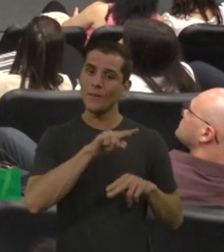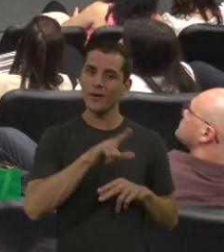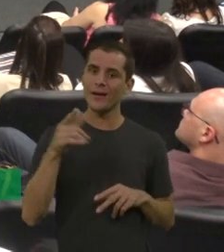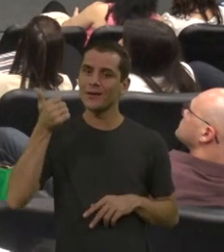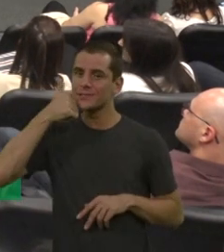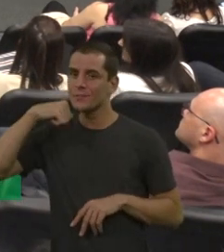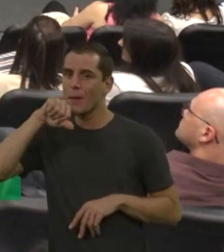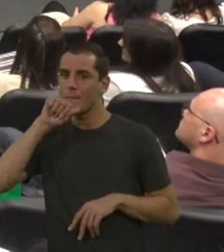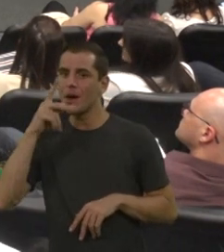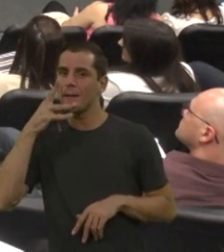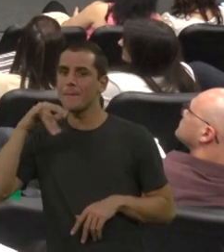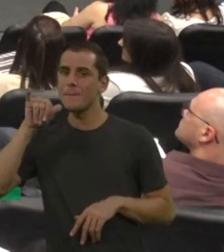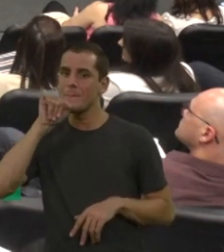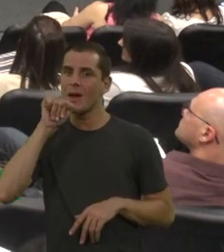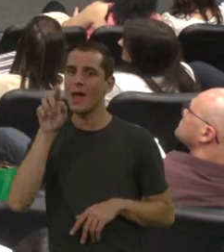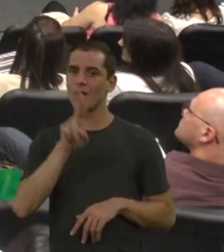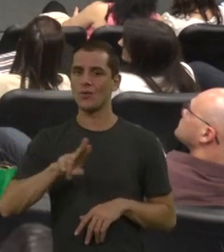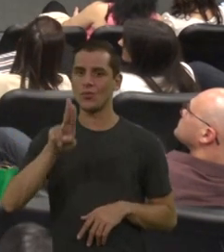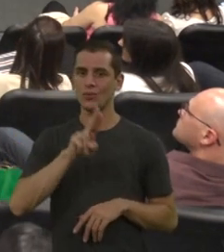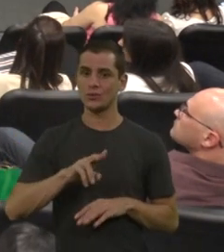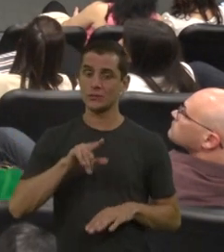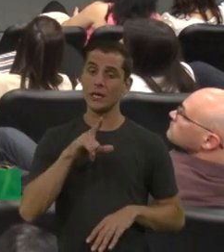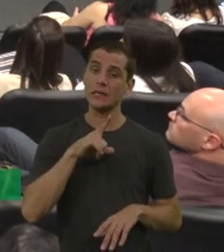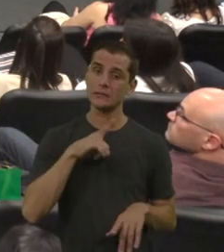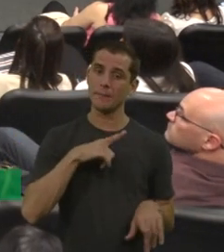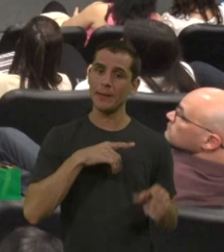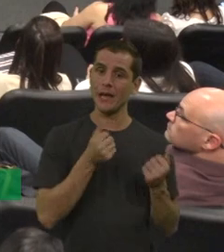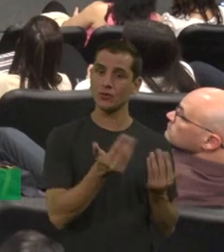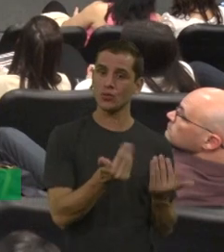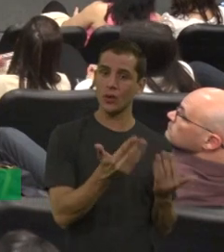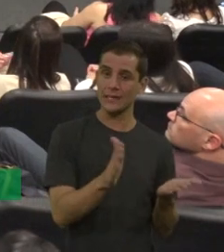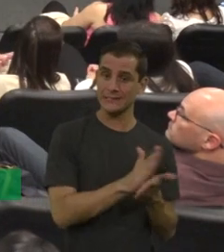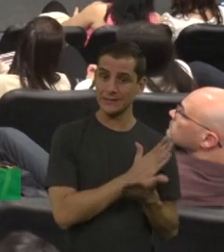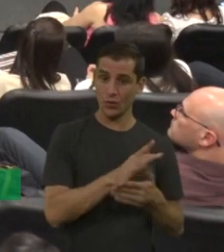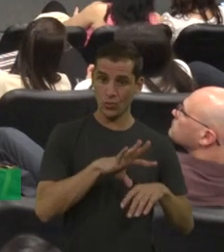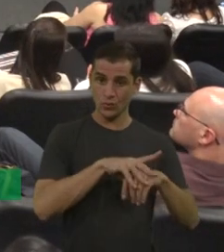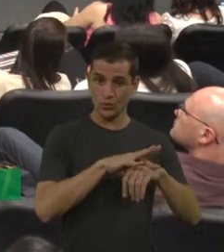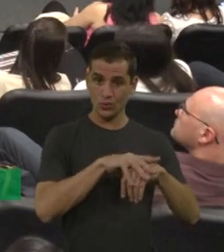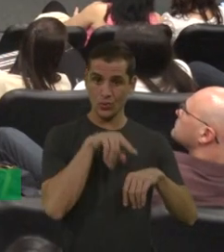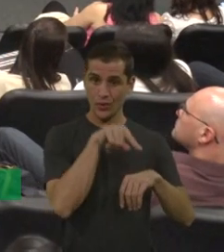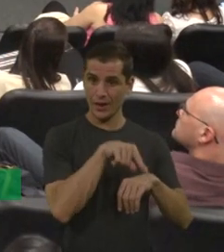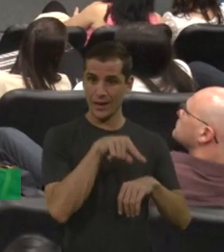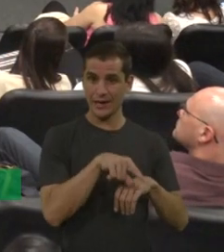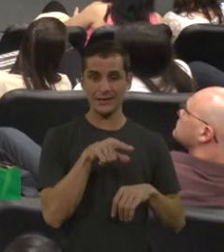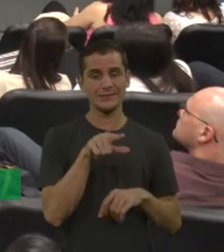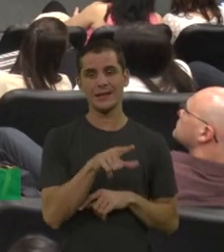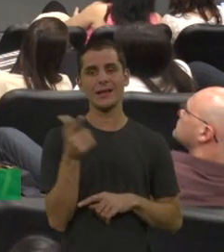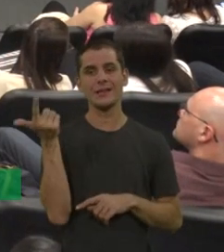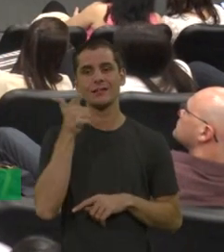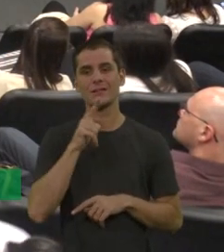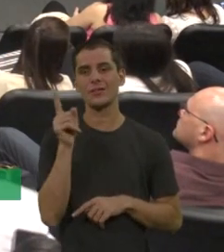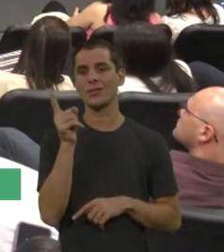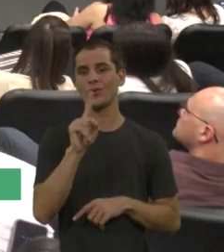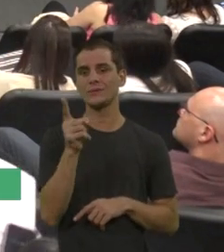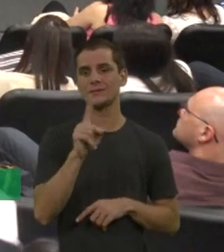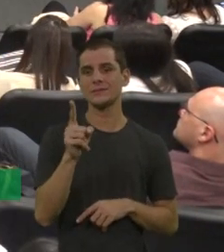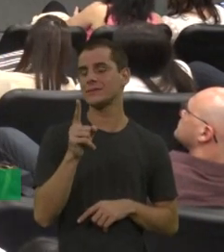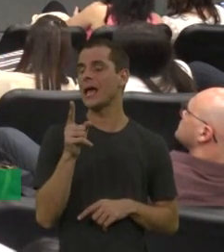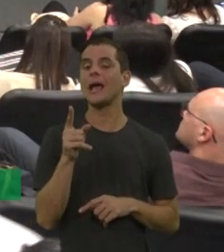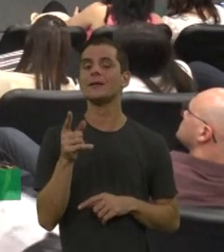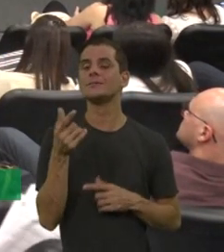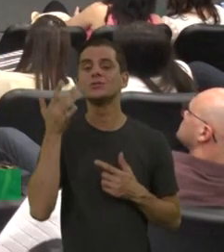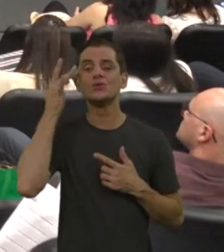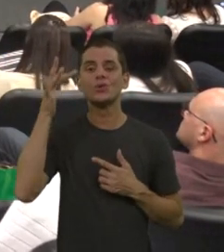adolescentes nem sabem o que é ter um sangramento grave, porque não viveram a época pré-fator, em que tinha só o fator quando